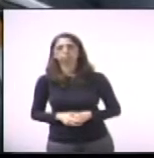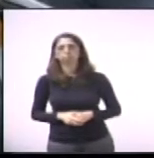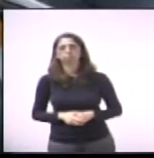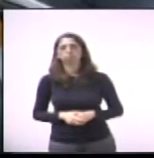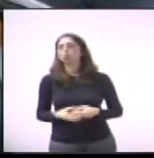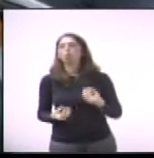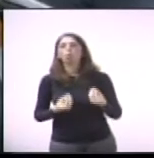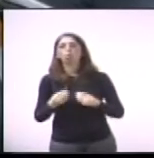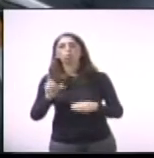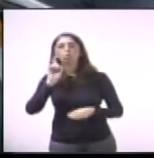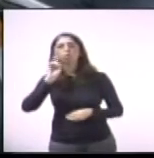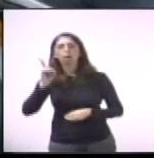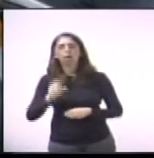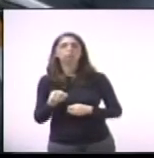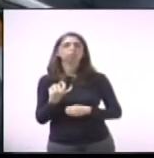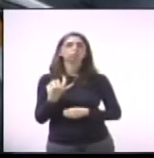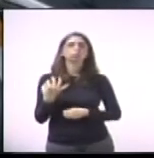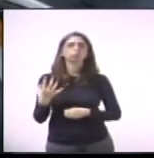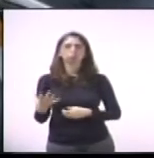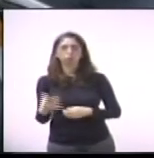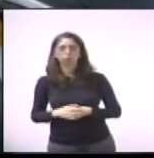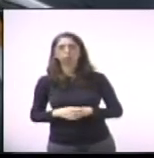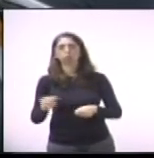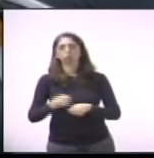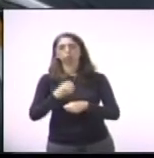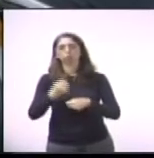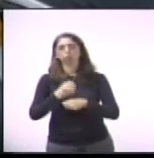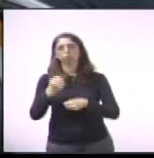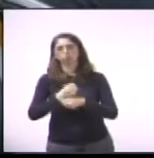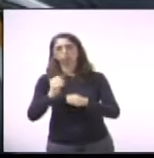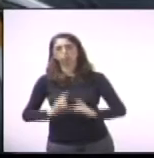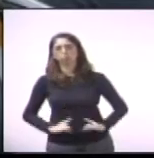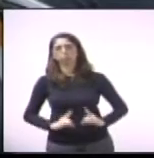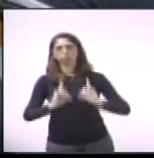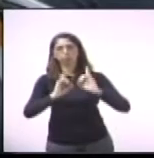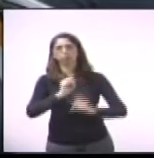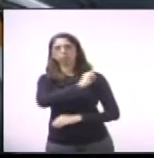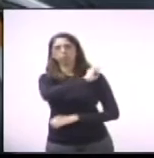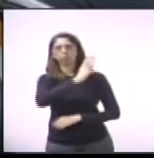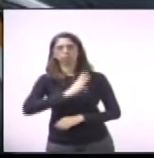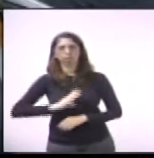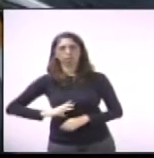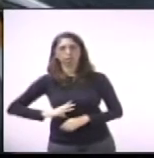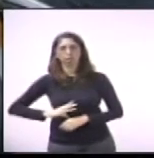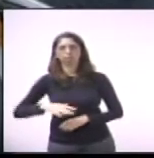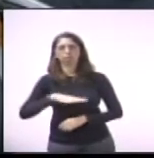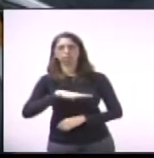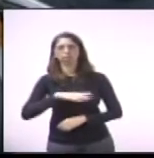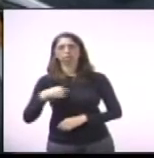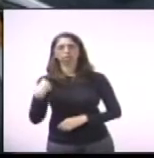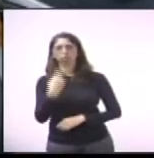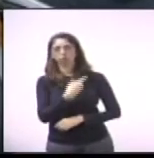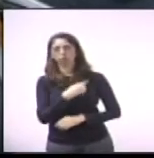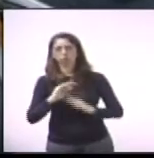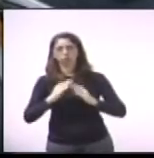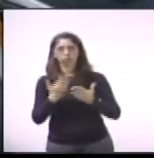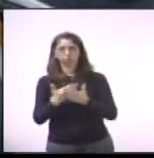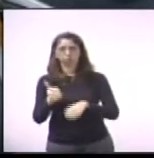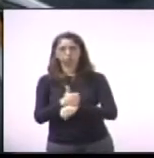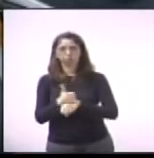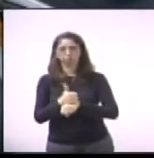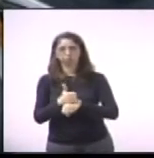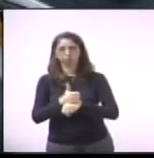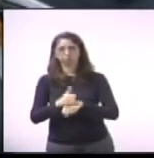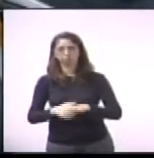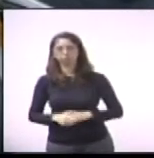cronograma da obra de construção do prédio do Senai em nosso município. 309, do